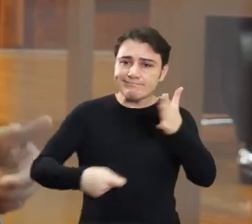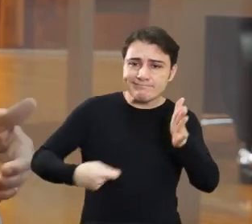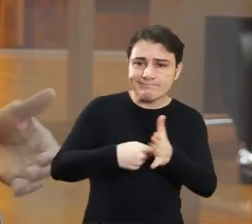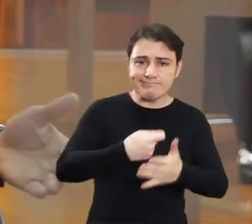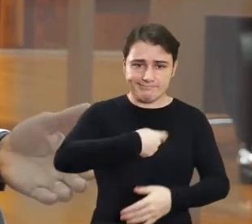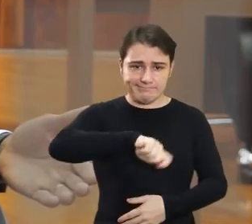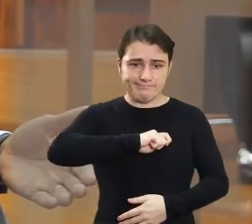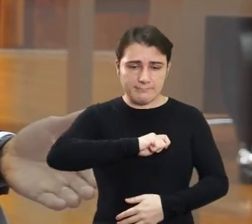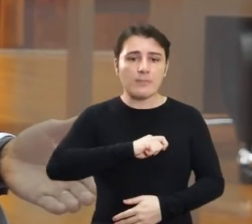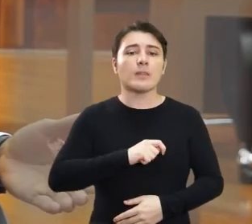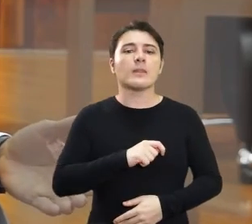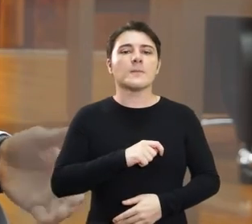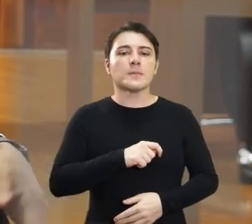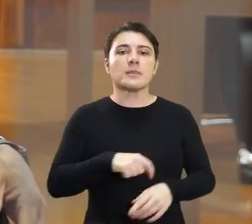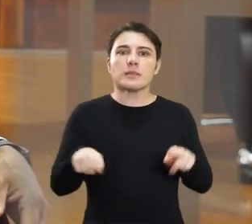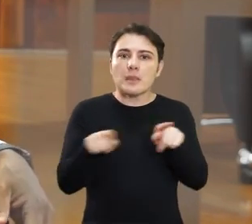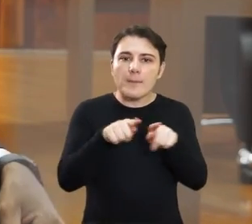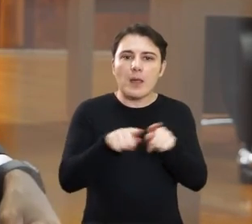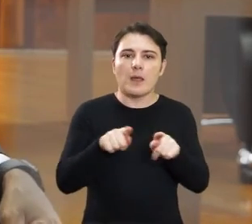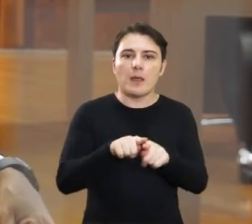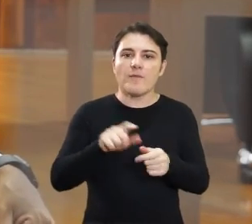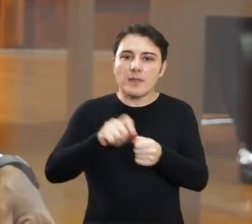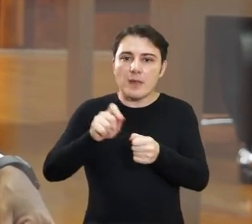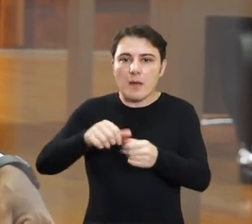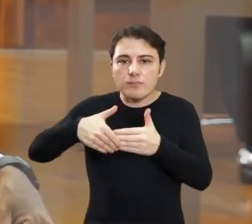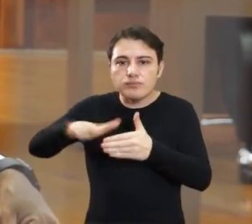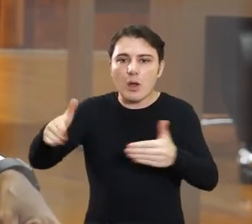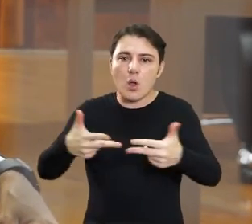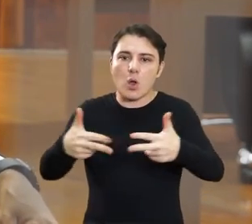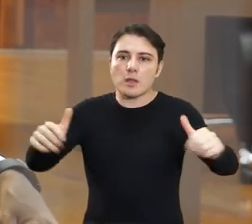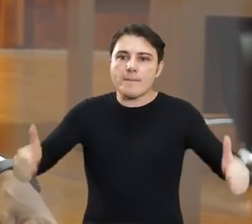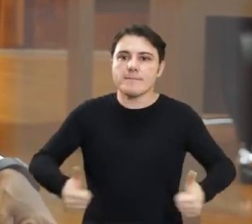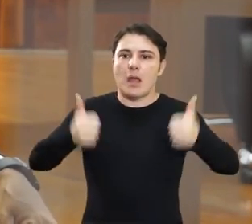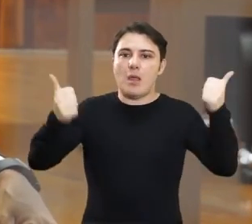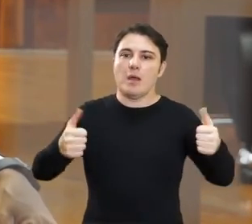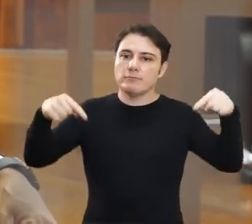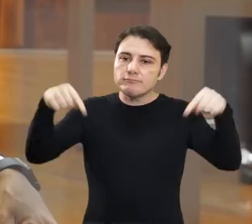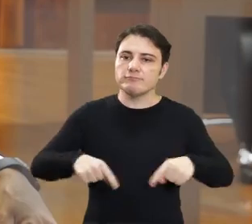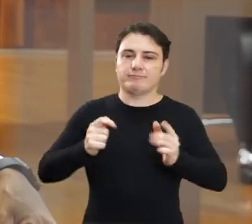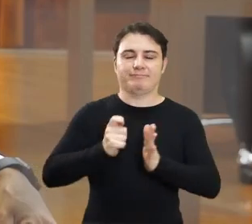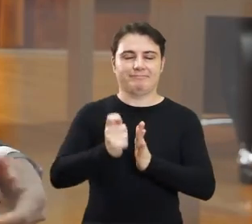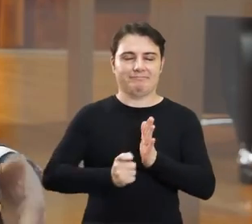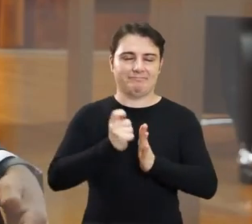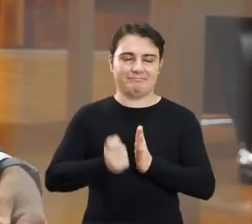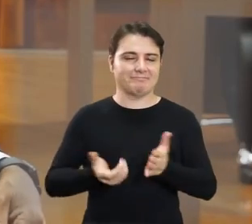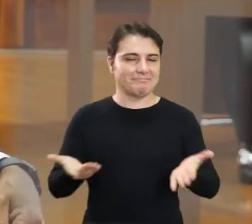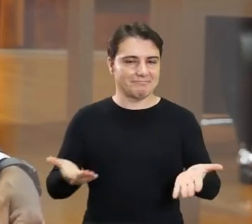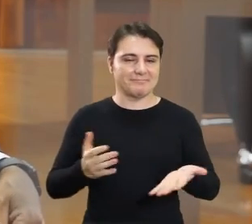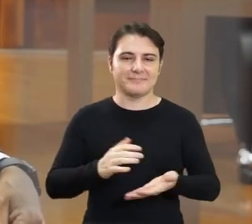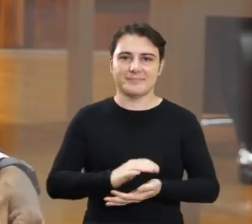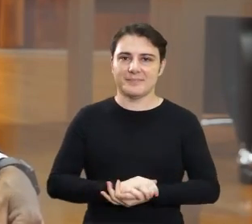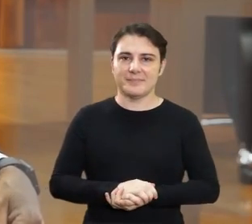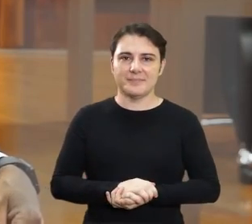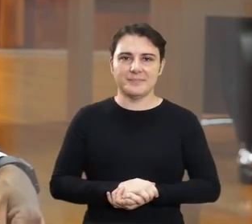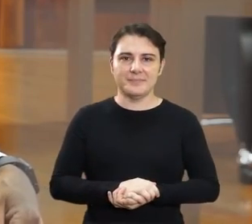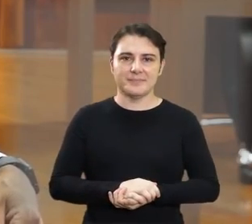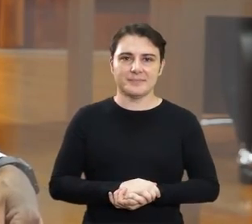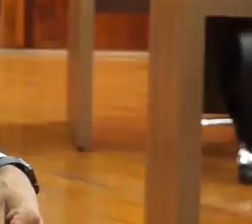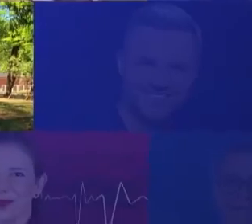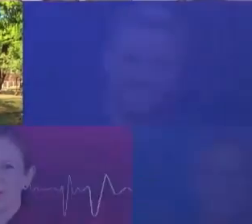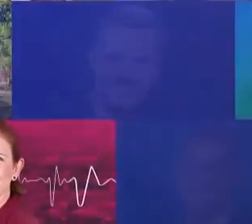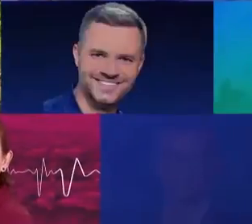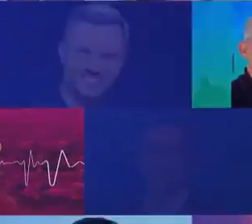anos, além de fiscalizar o Executivo, nós vamos trabalhar. Nós vamos procurar trazer o melhor para a população de